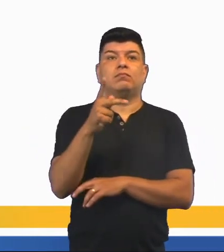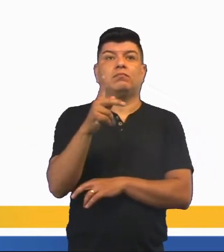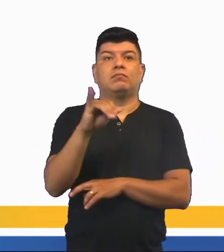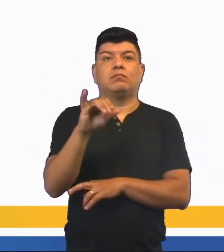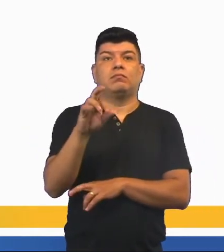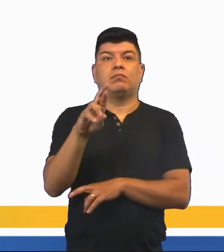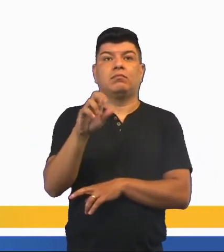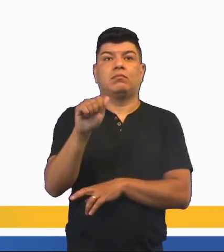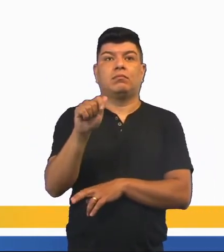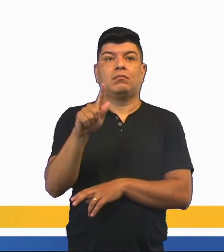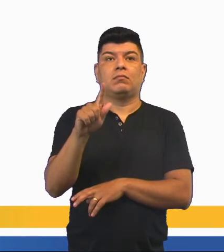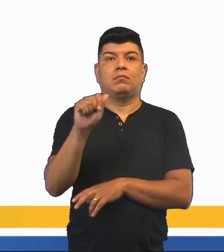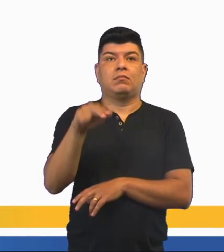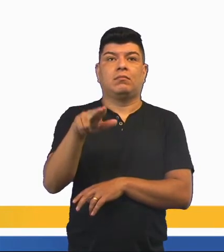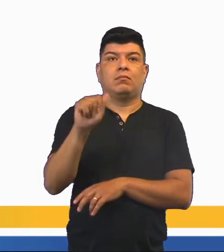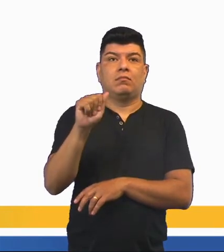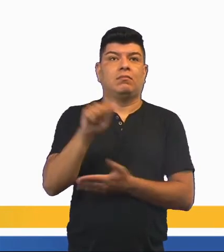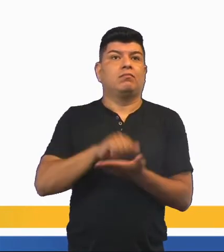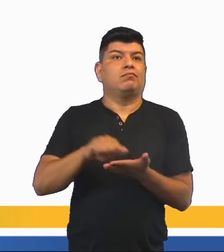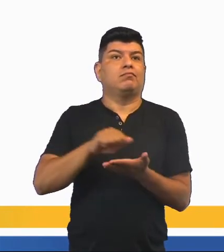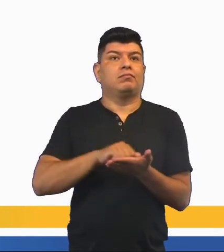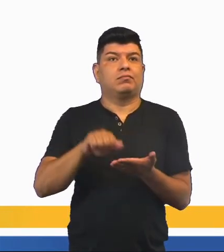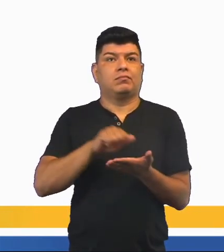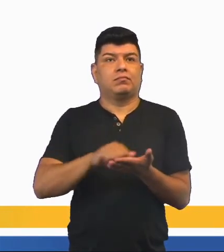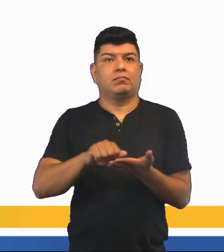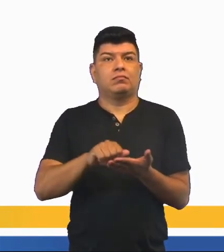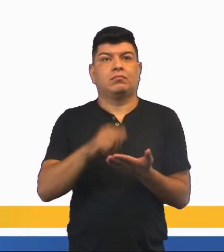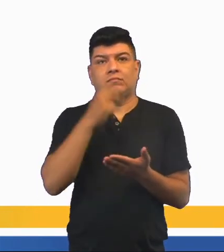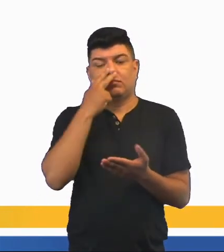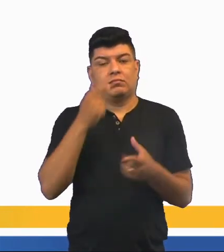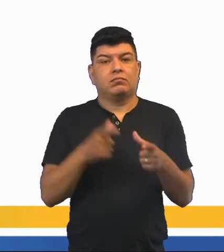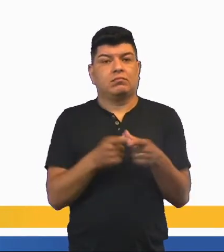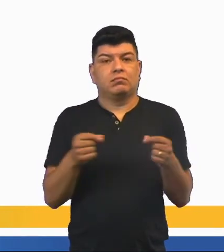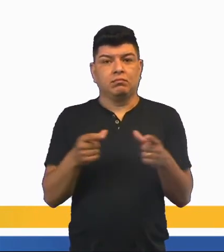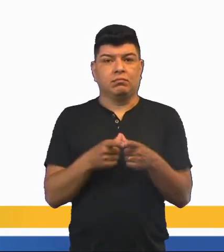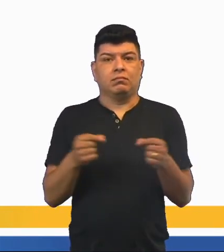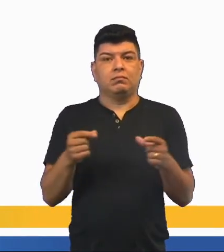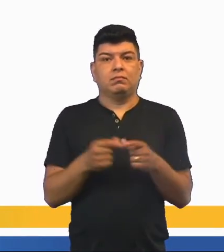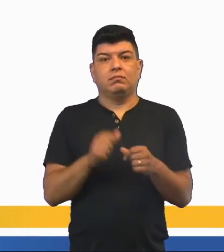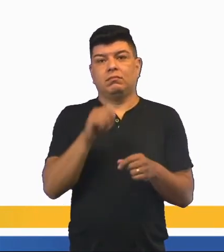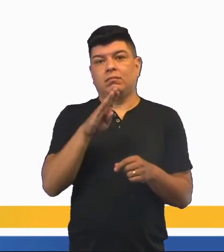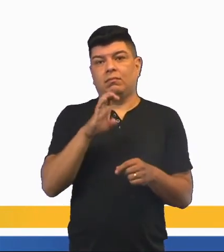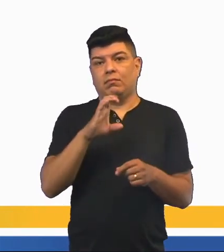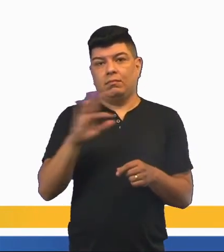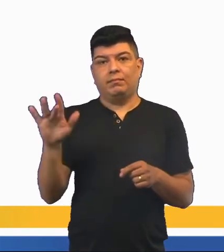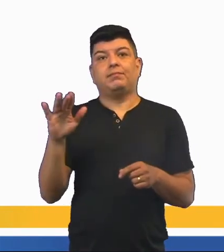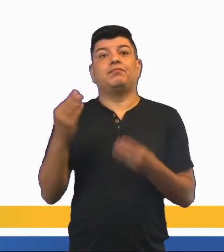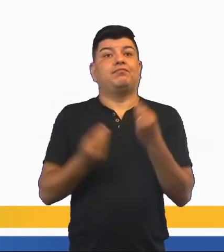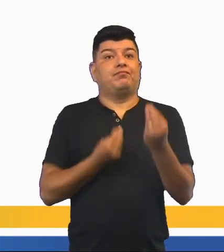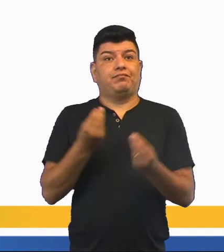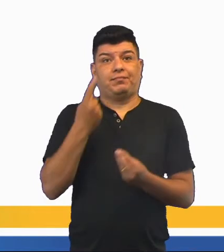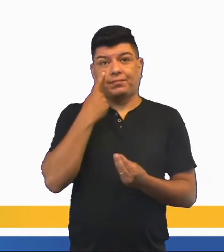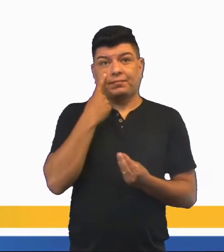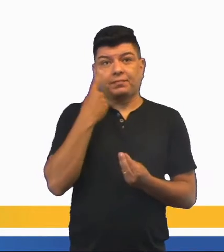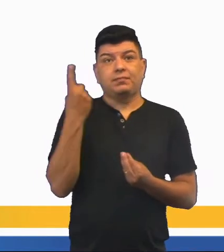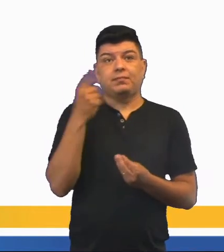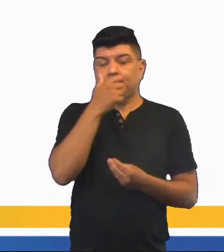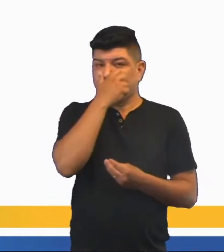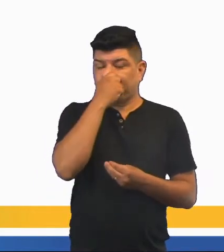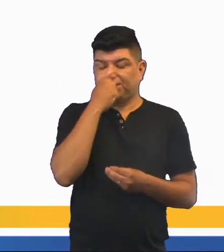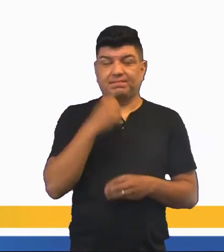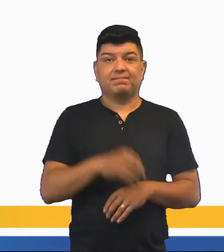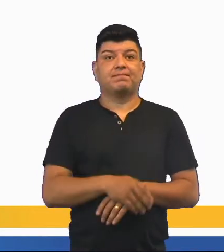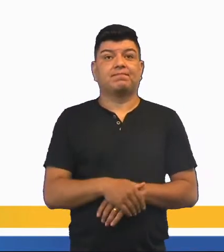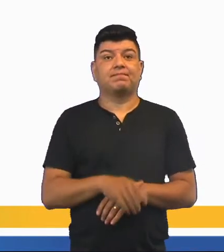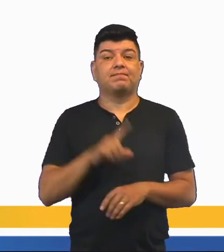Iragana é uma escrita cursiva do alfabeto japonês. Olha só como que é o alfabeto japonês cursivo.